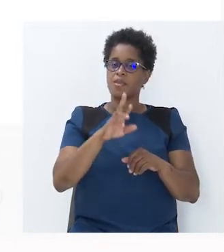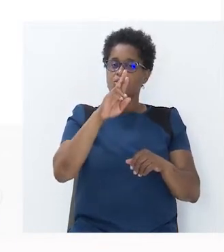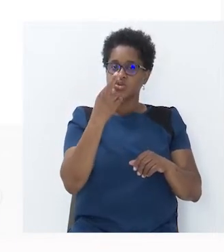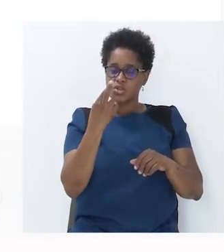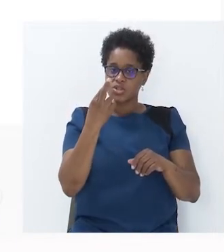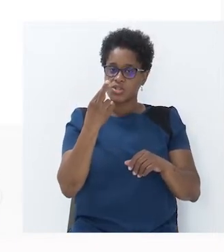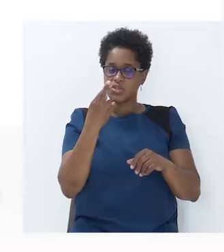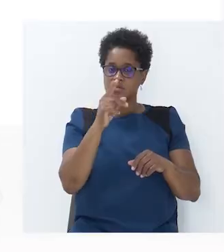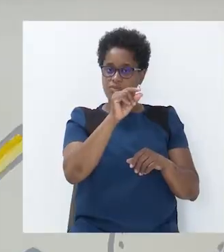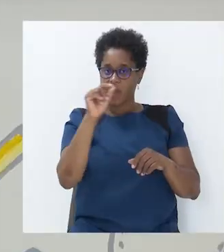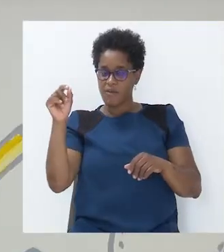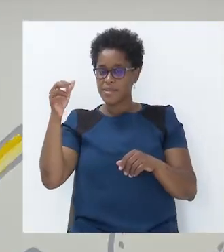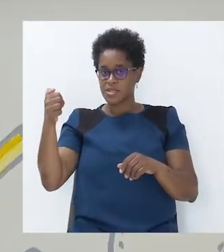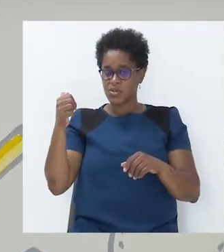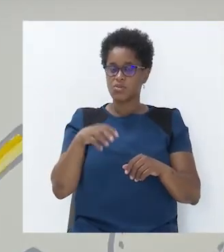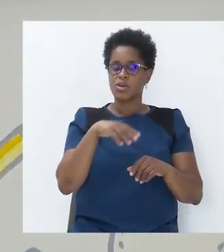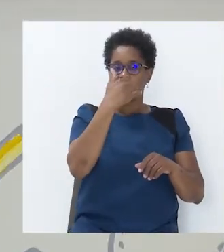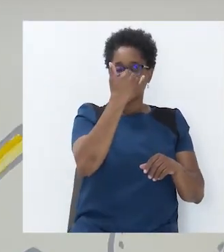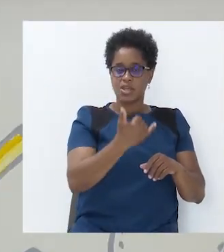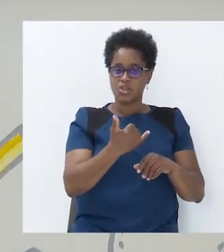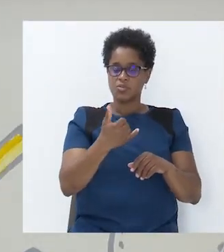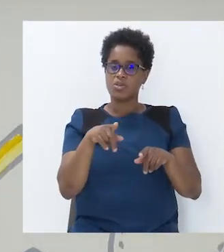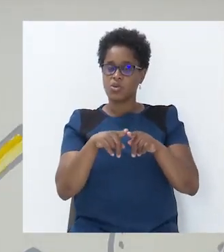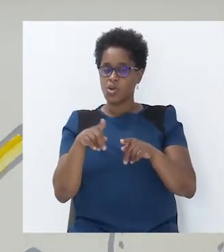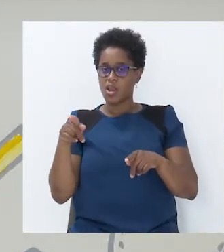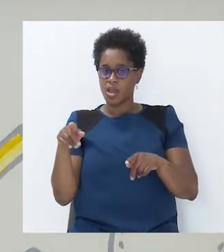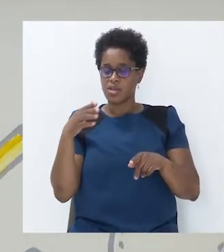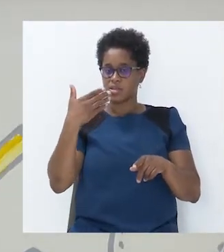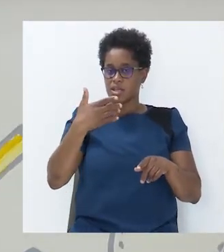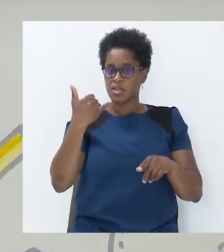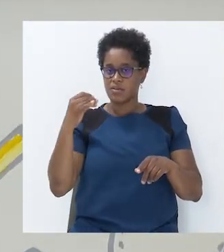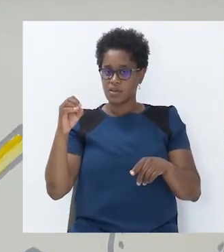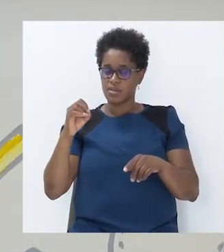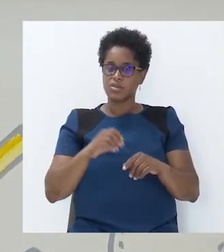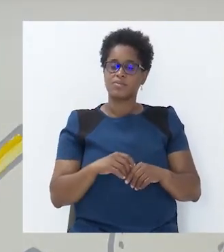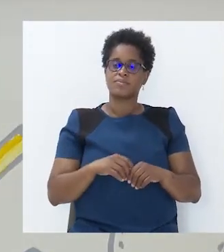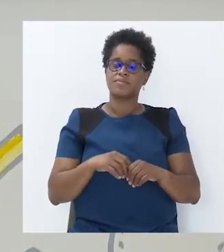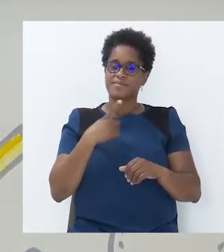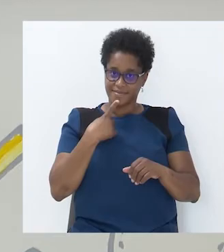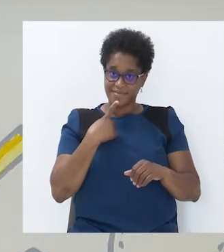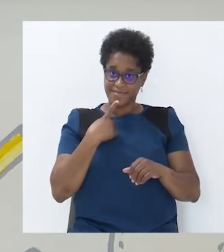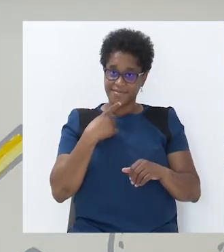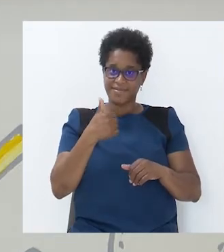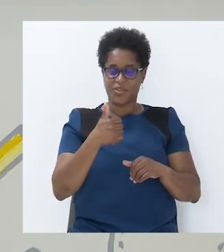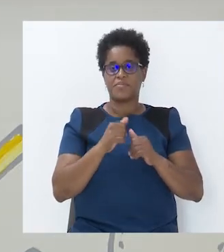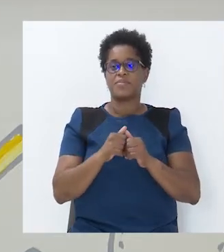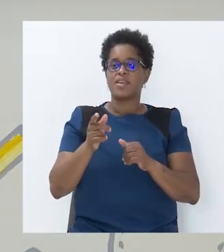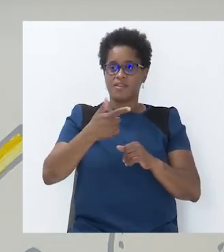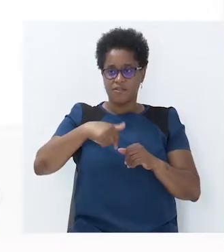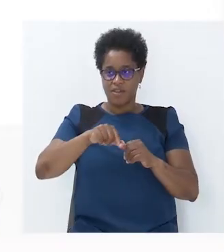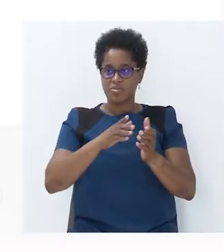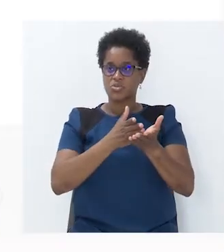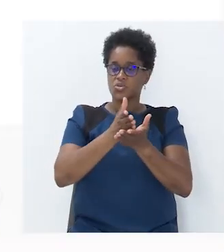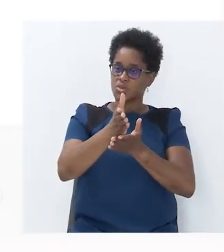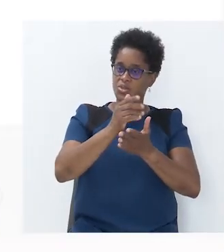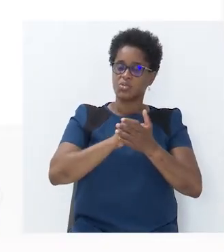vale 5 e o Y vale 120. Certo? Vamos prosseguir.